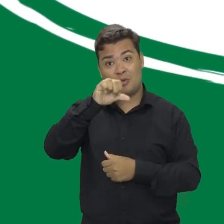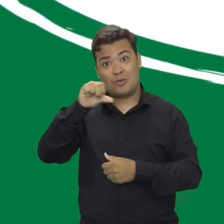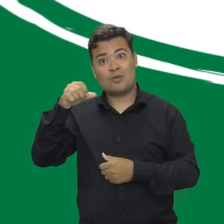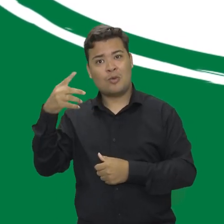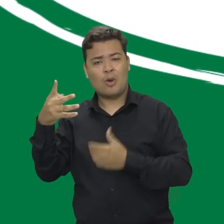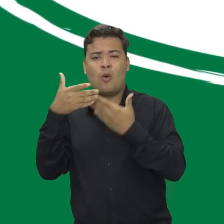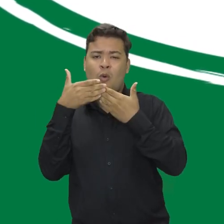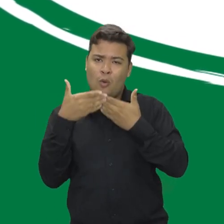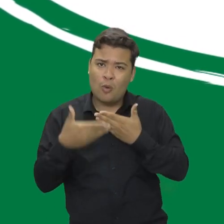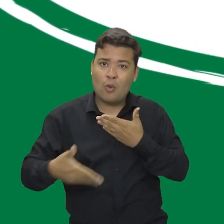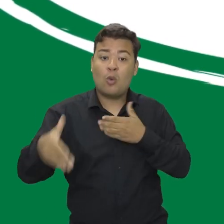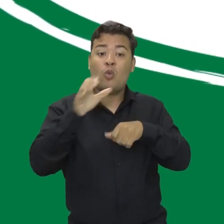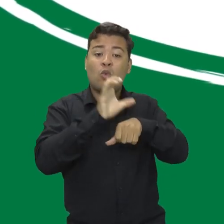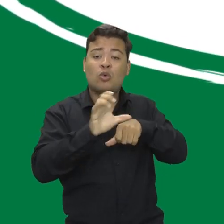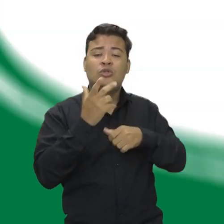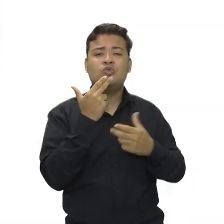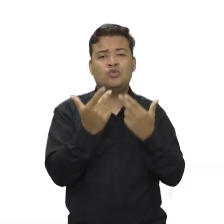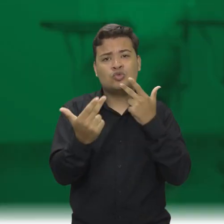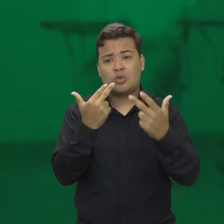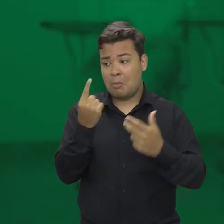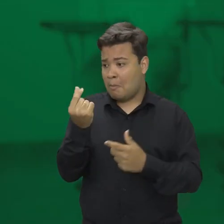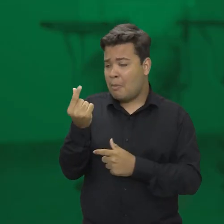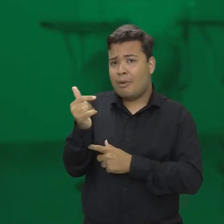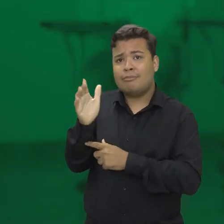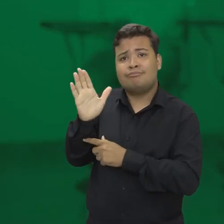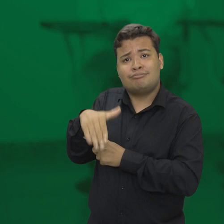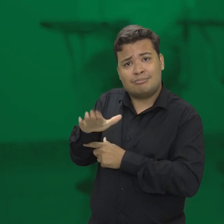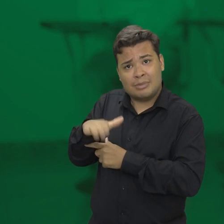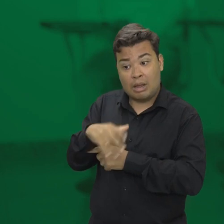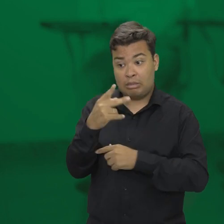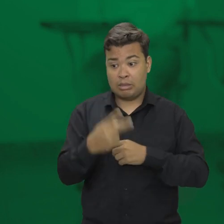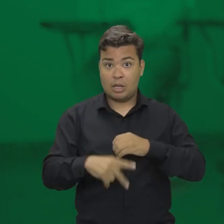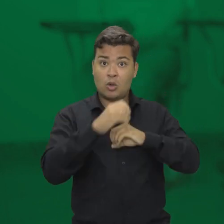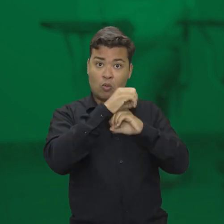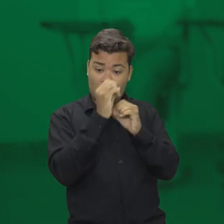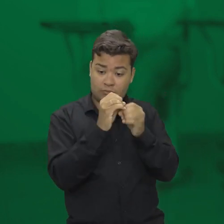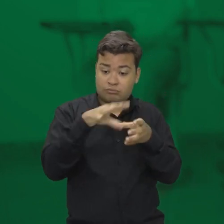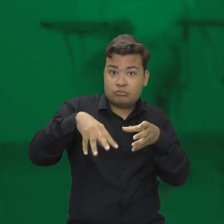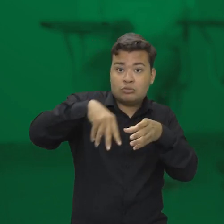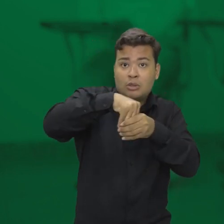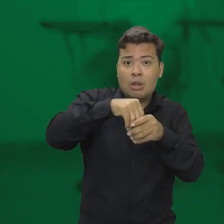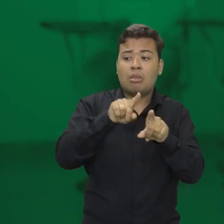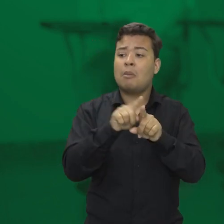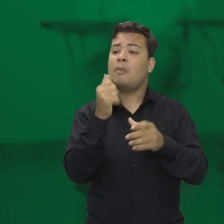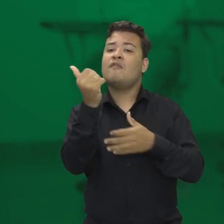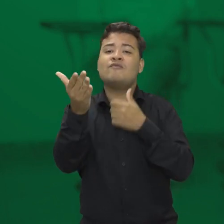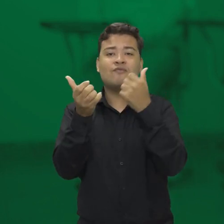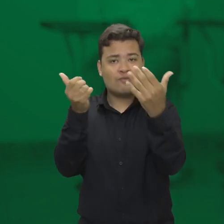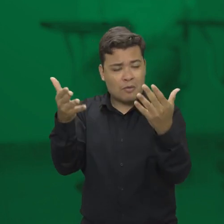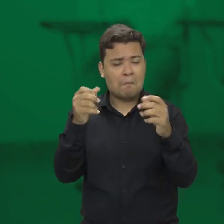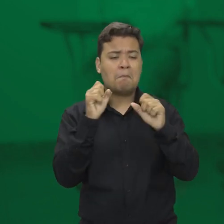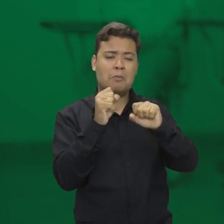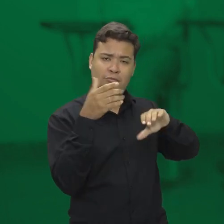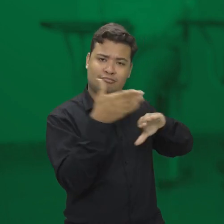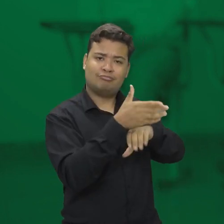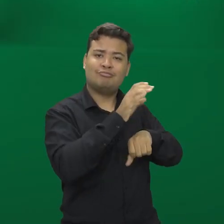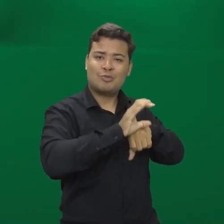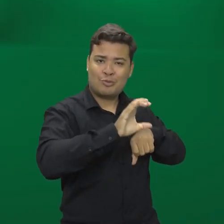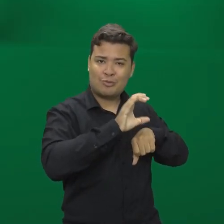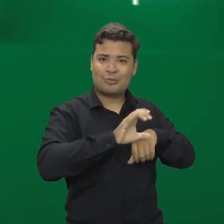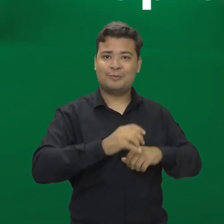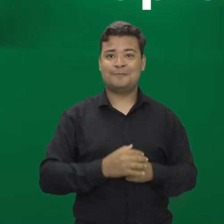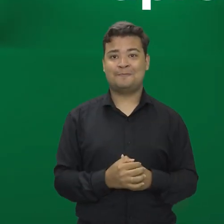oferecemos cursos de idiomas a preços acessíveis para a comunidade interna e externa da UFG.